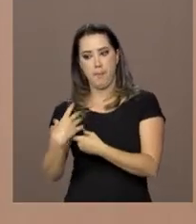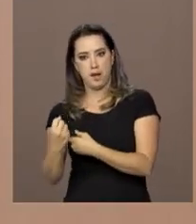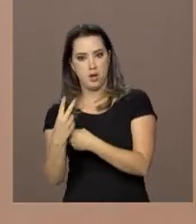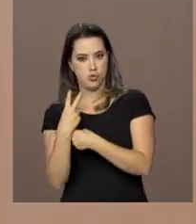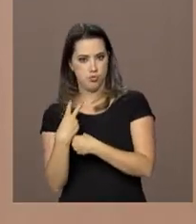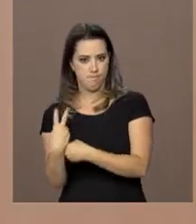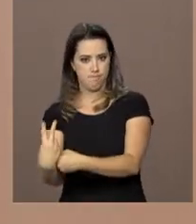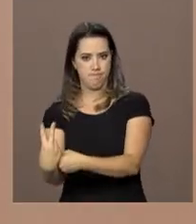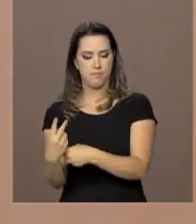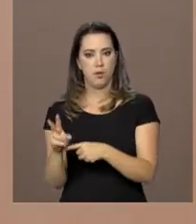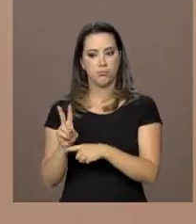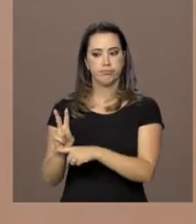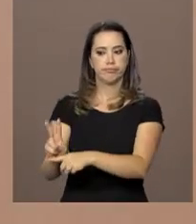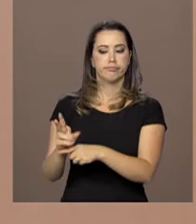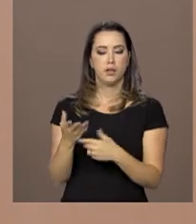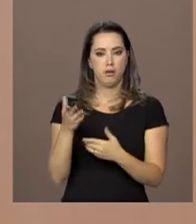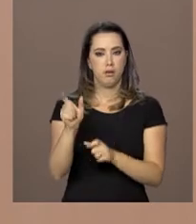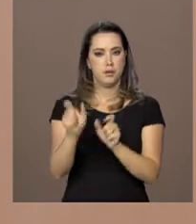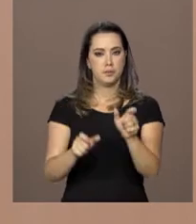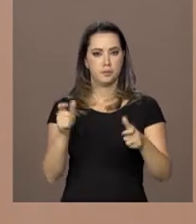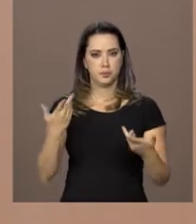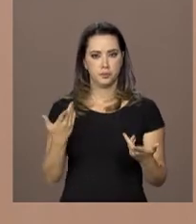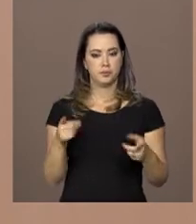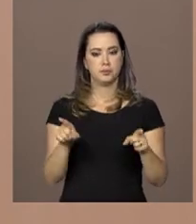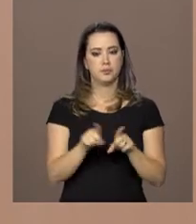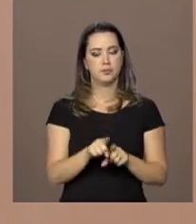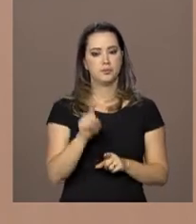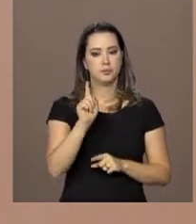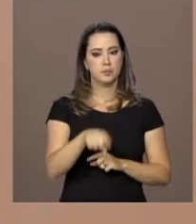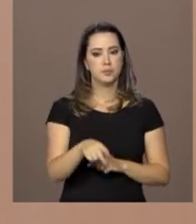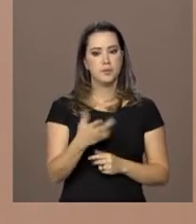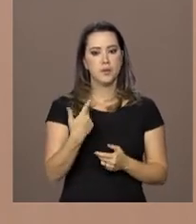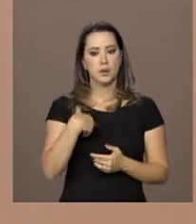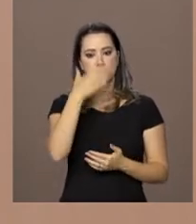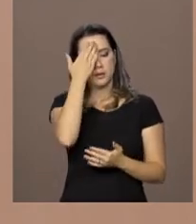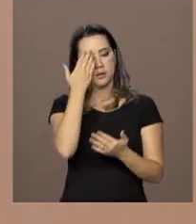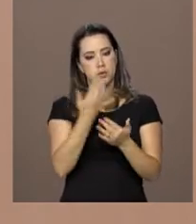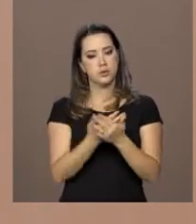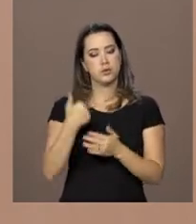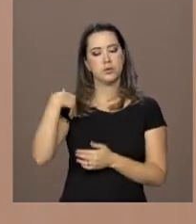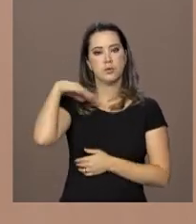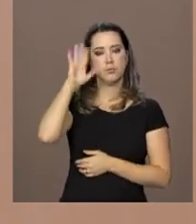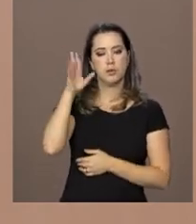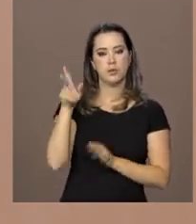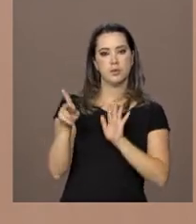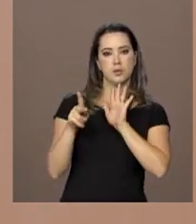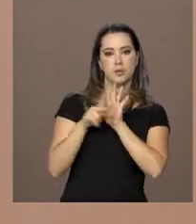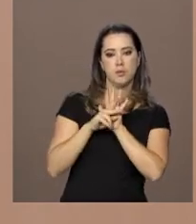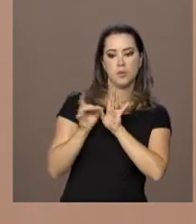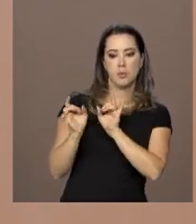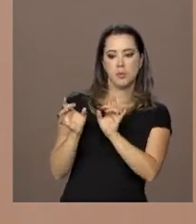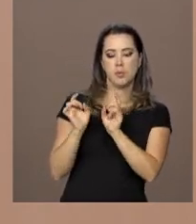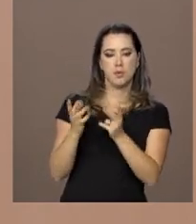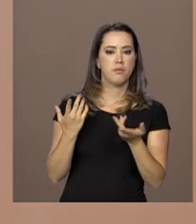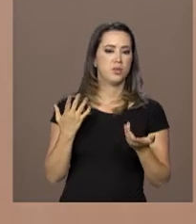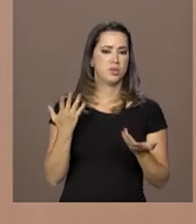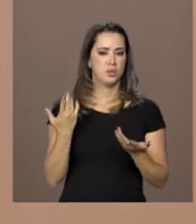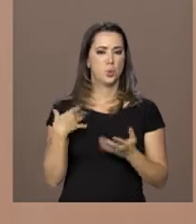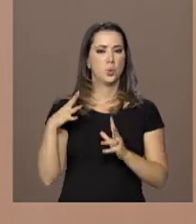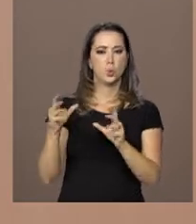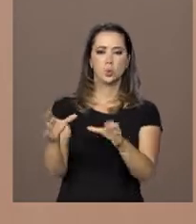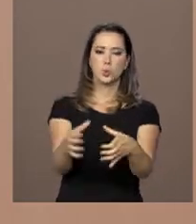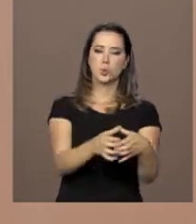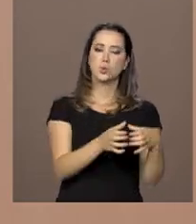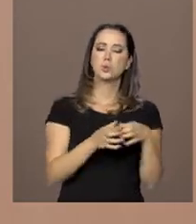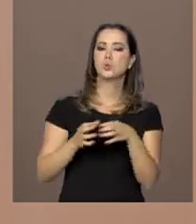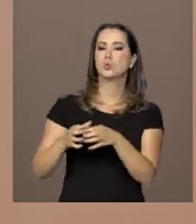pelos resultados que ele tem obtido nesses últimos anos, faz com que ele acredite cada vez mais no seu negócio. Isso não é só o produtor rural, todos os segmentos,